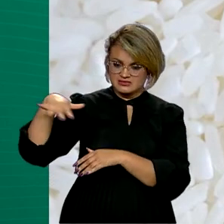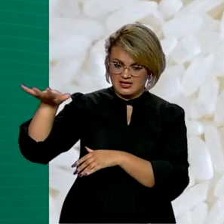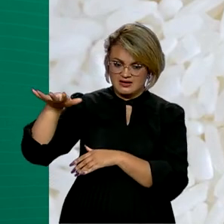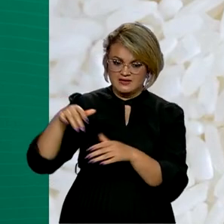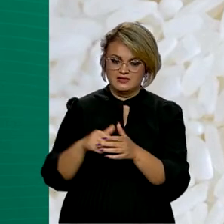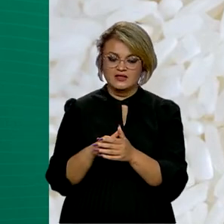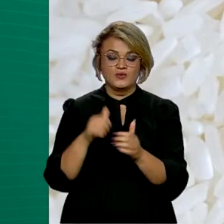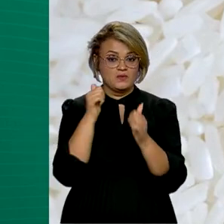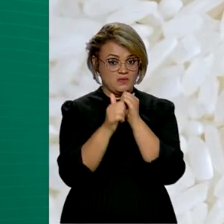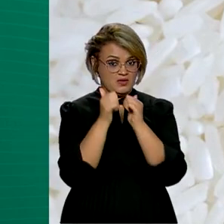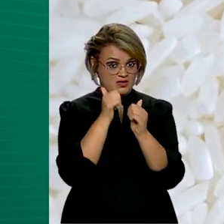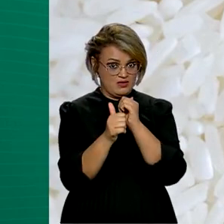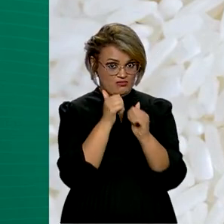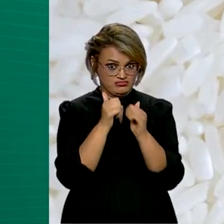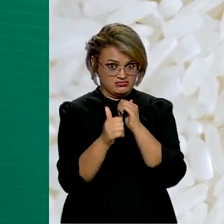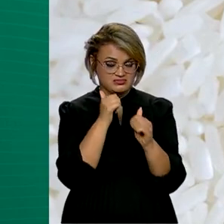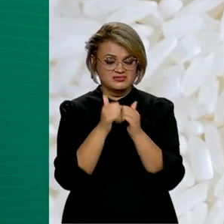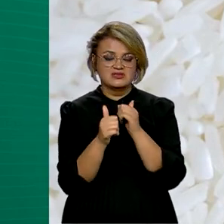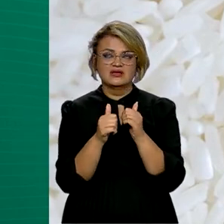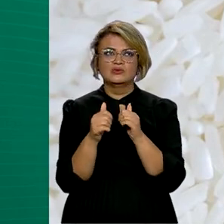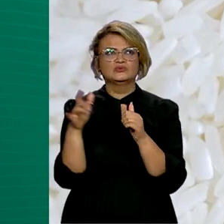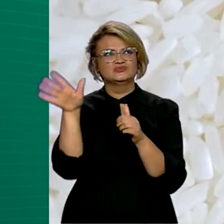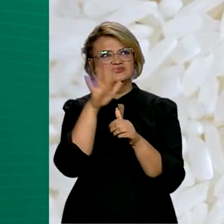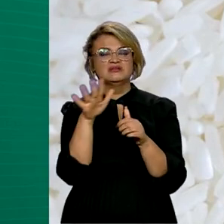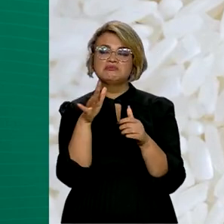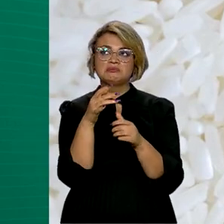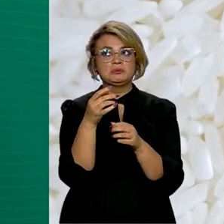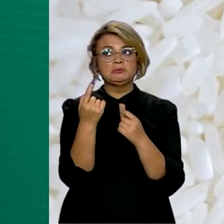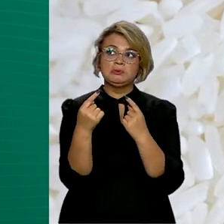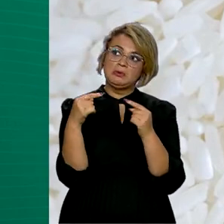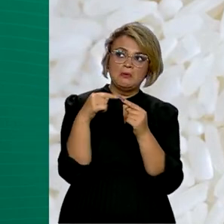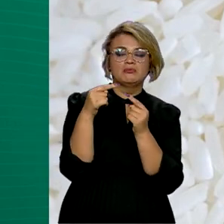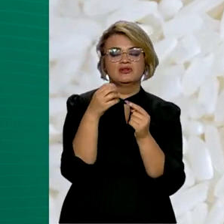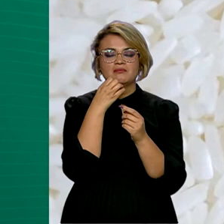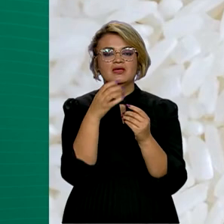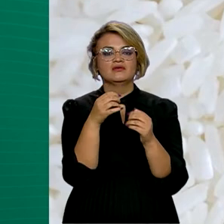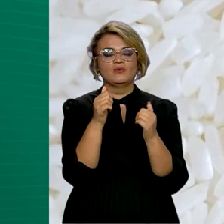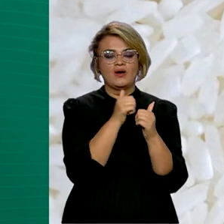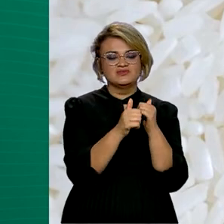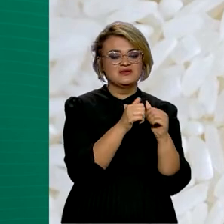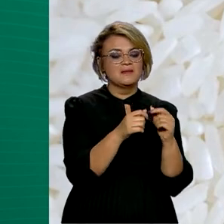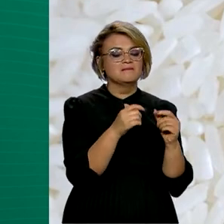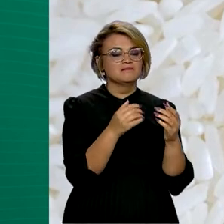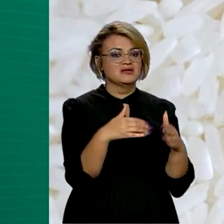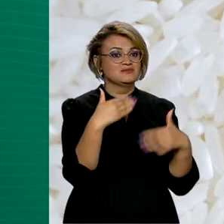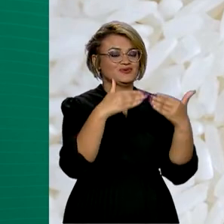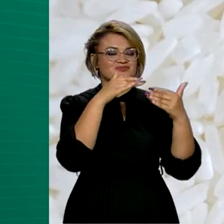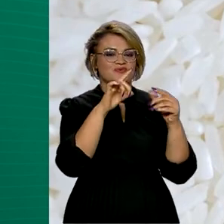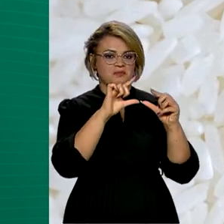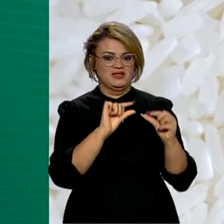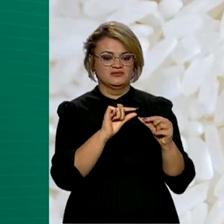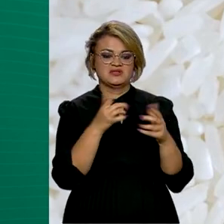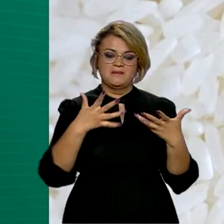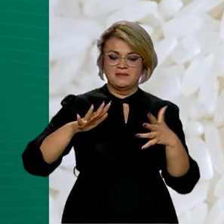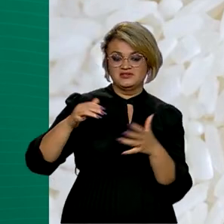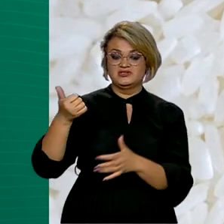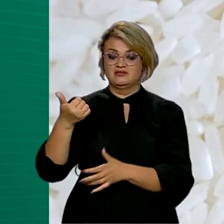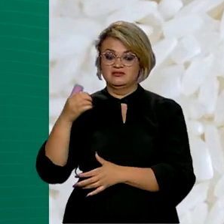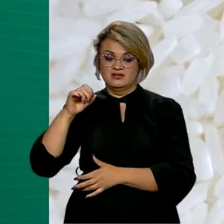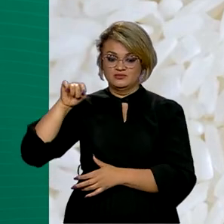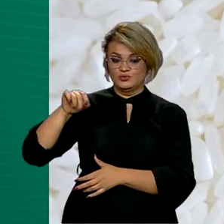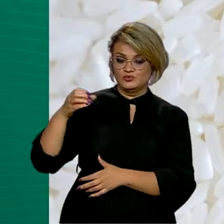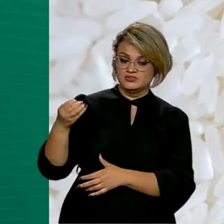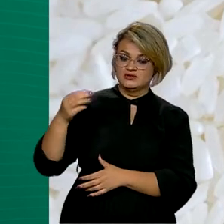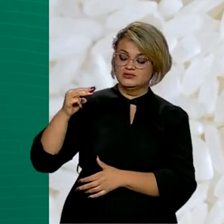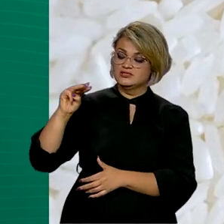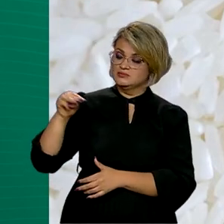Para o arroz, mesmo com o clima mais favorável, houve redução e a estimativa é de 10,03